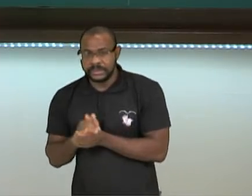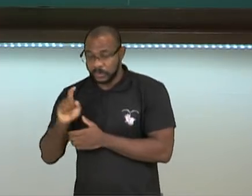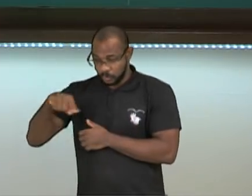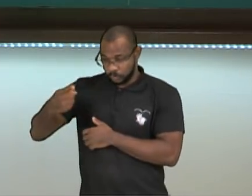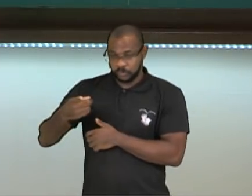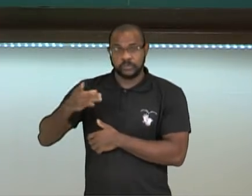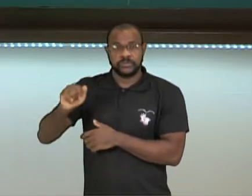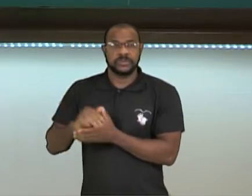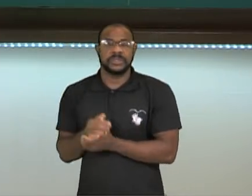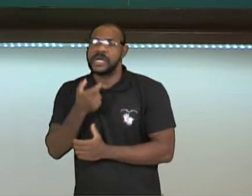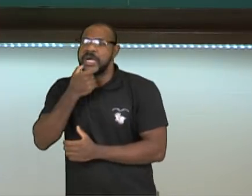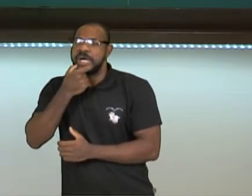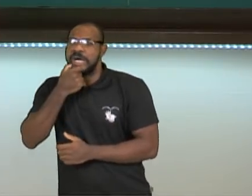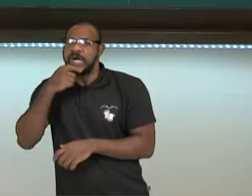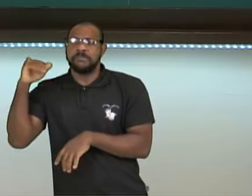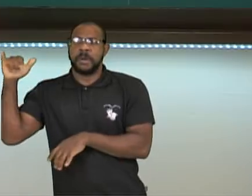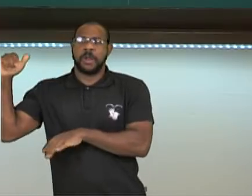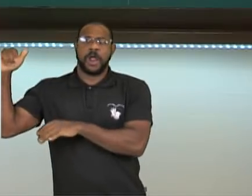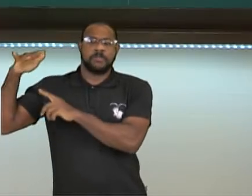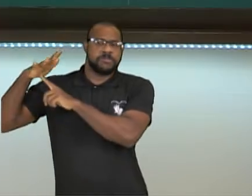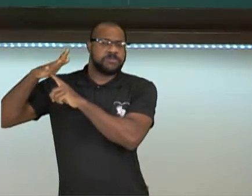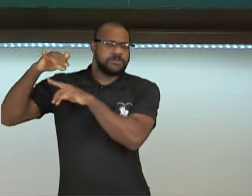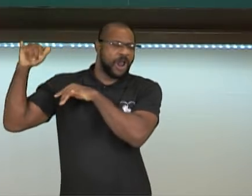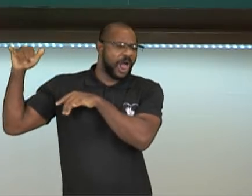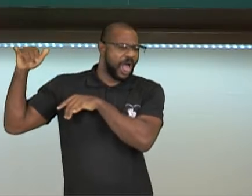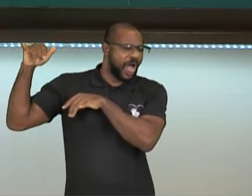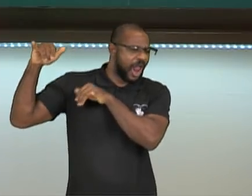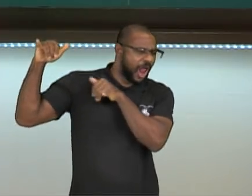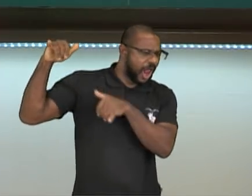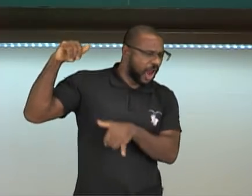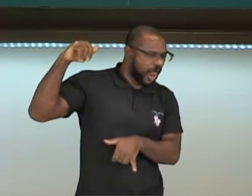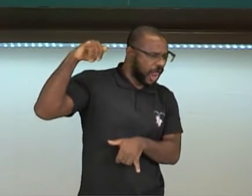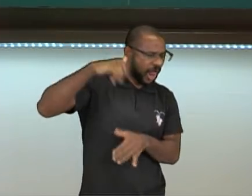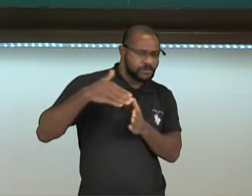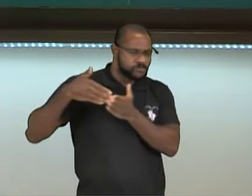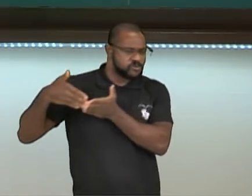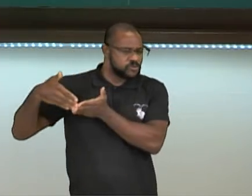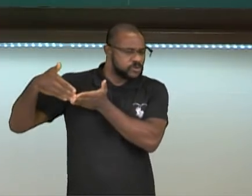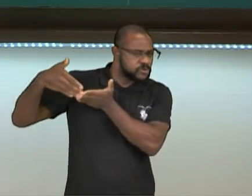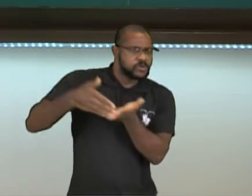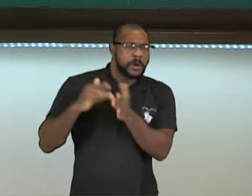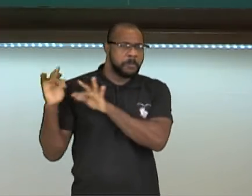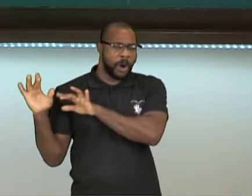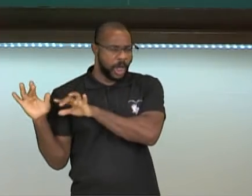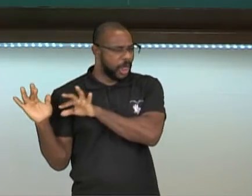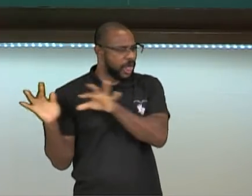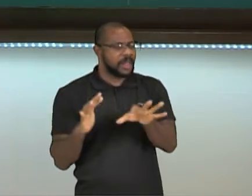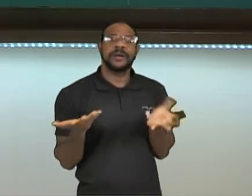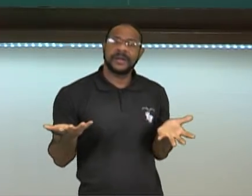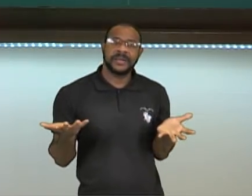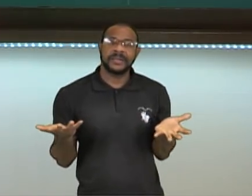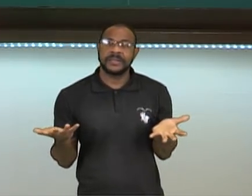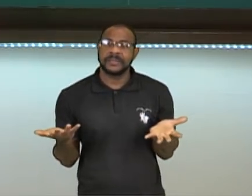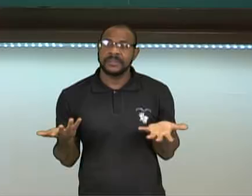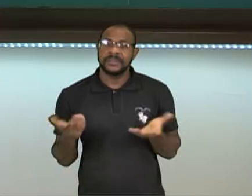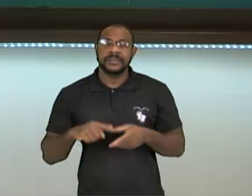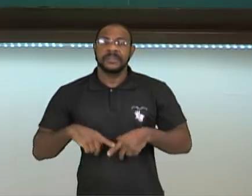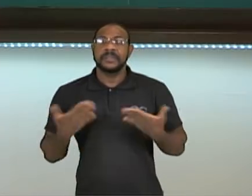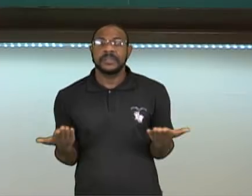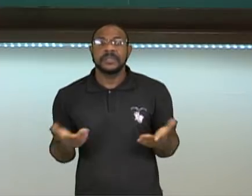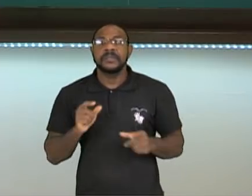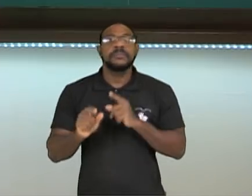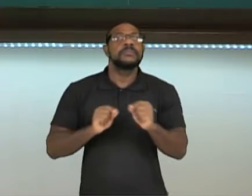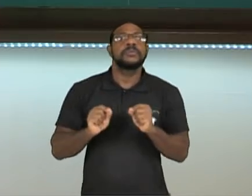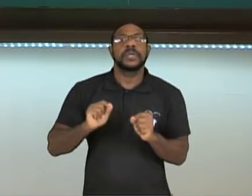dia, a Inglaterra veio com caças, com aviões, pelo mar, pela água, pelo ar, desculpem.